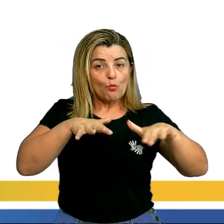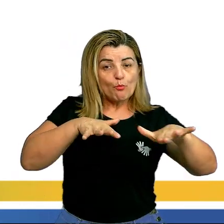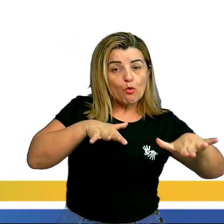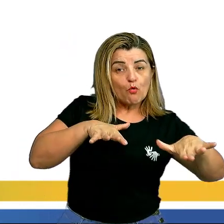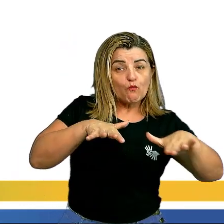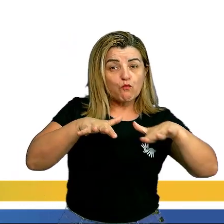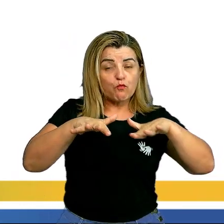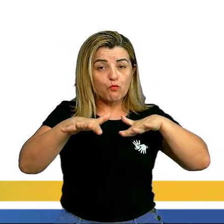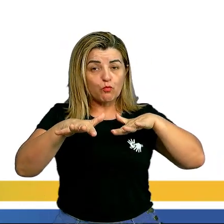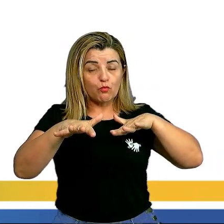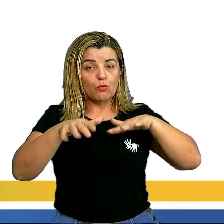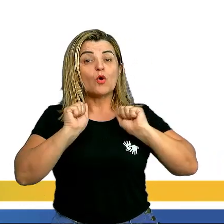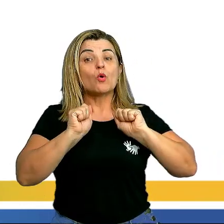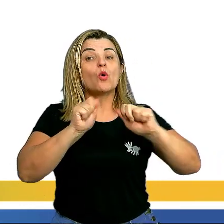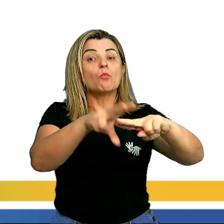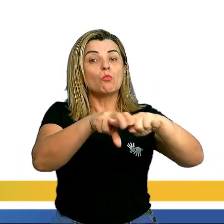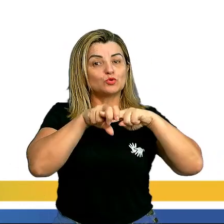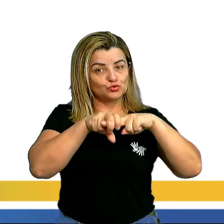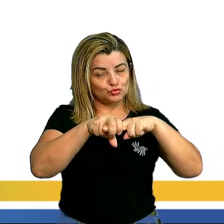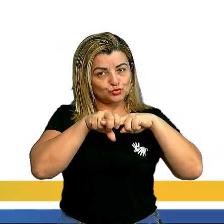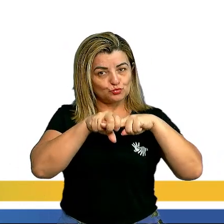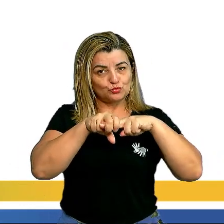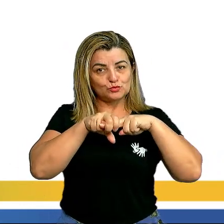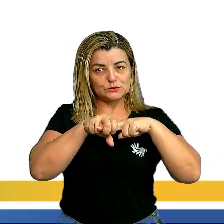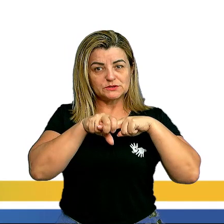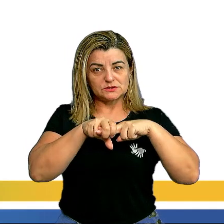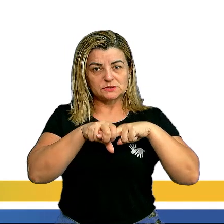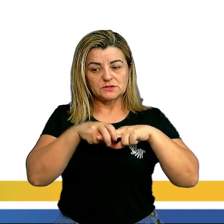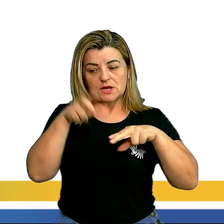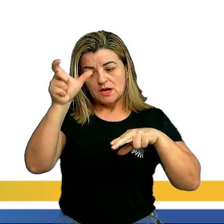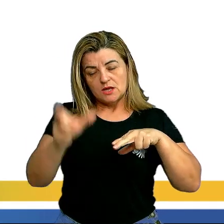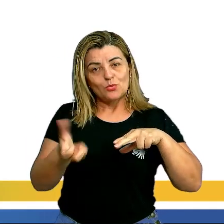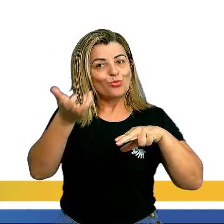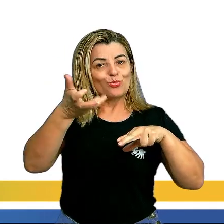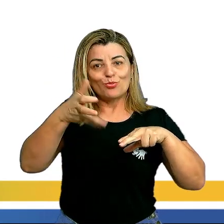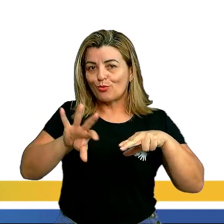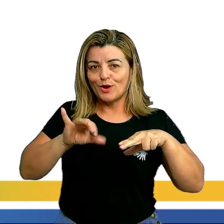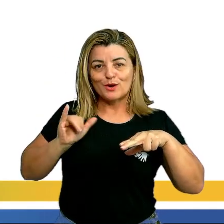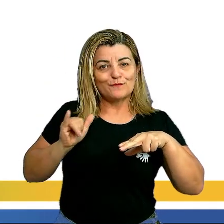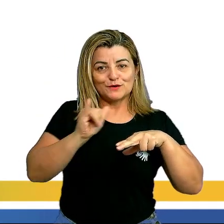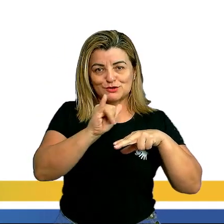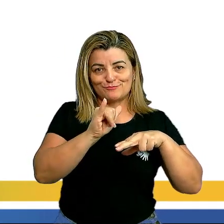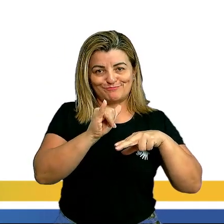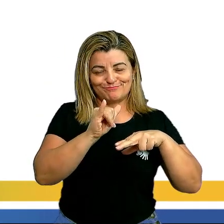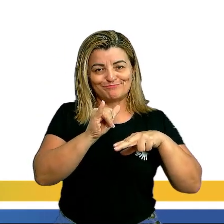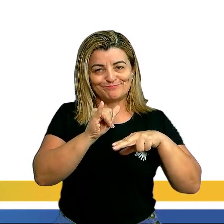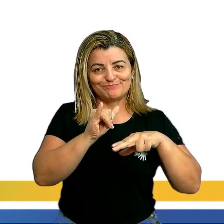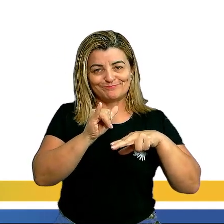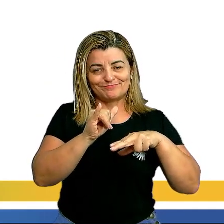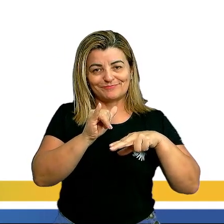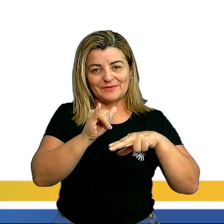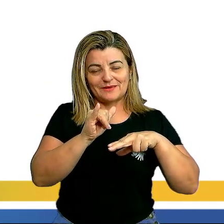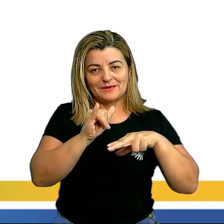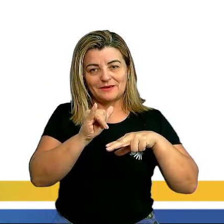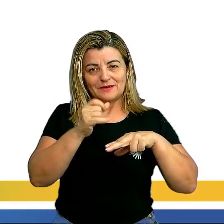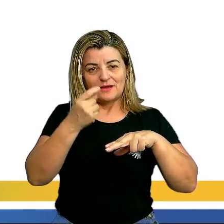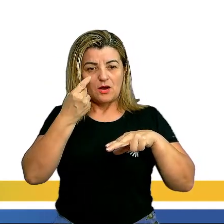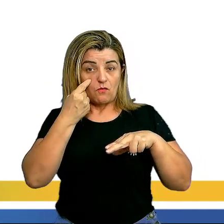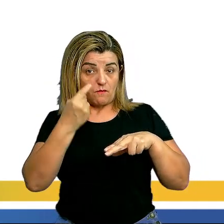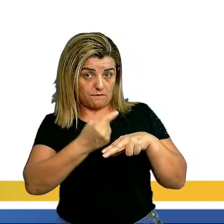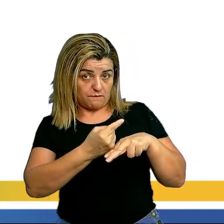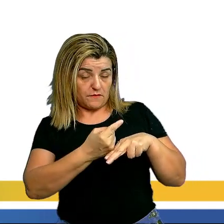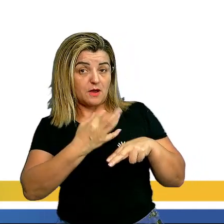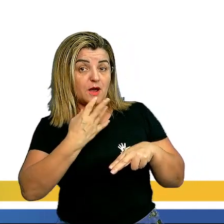Movimentos... Desculpa. Motivo dos não clientes para não viajar. A parte